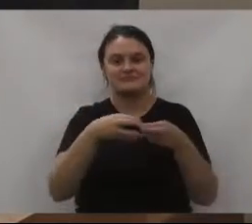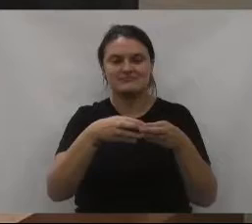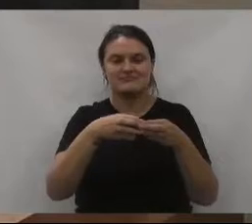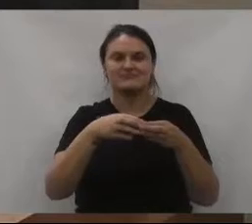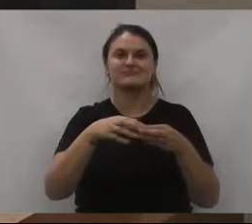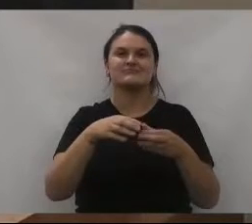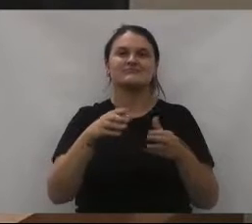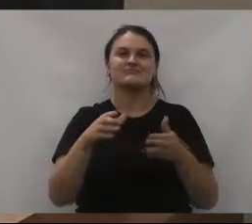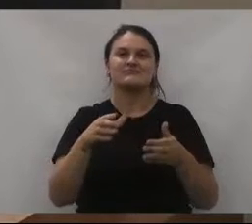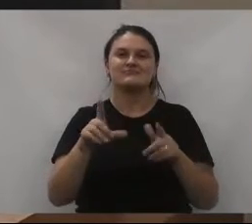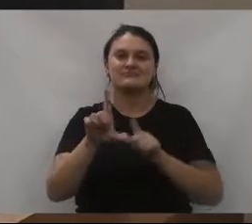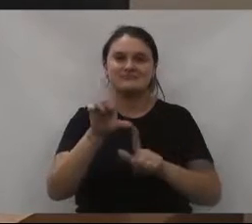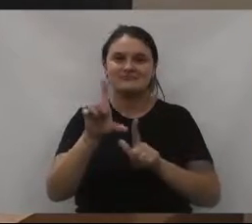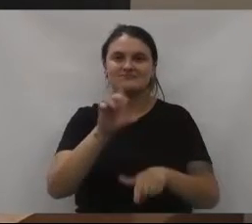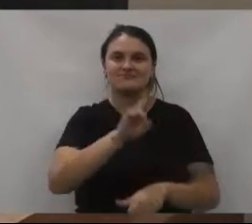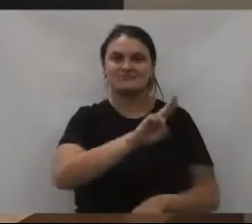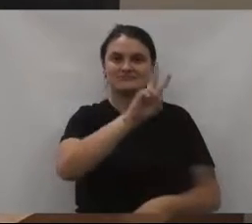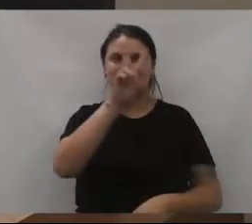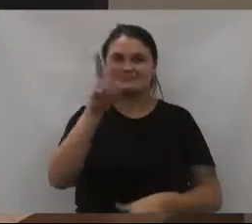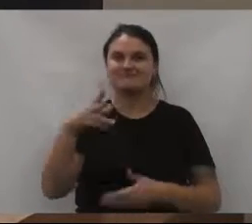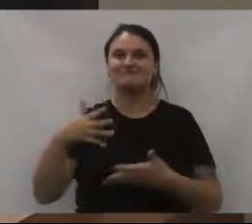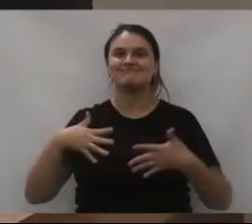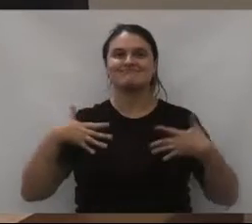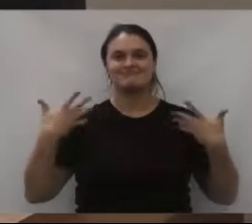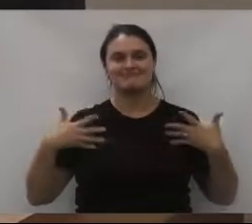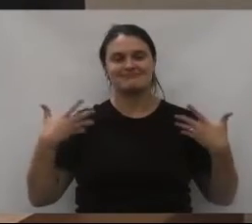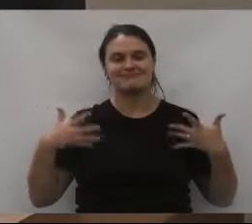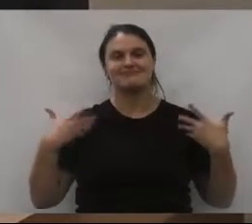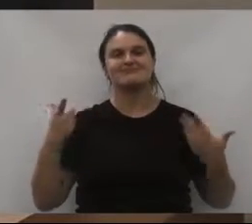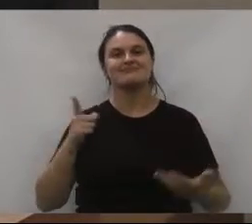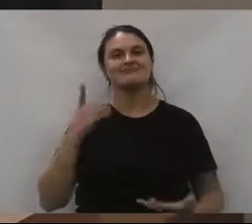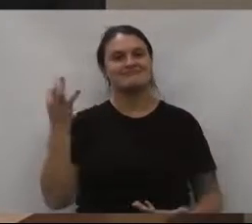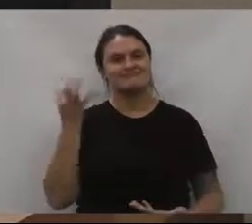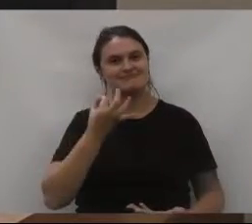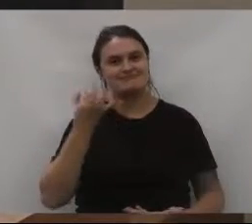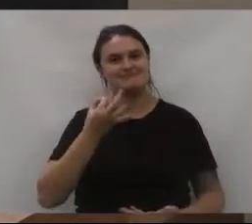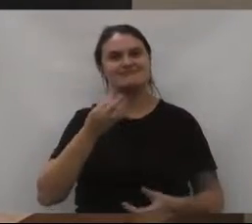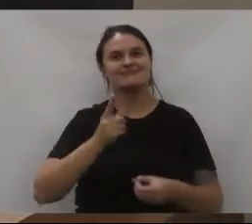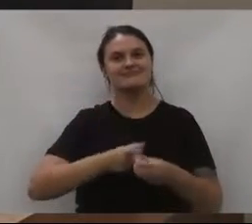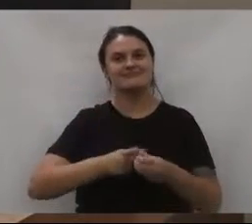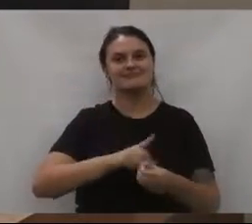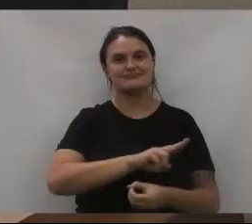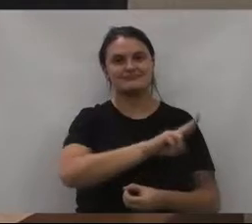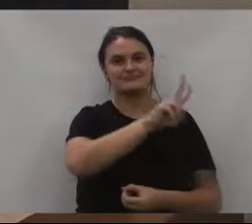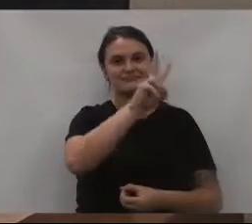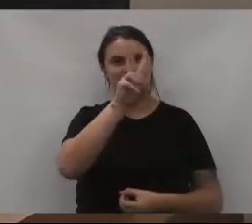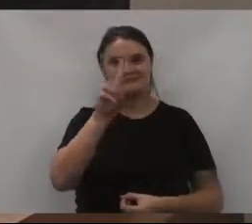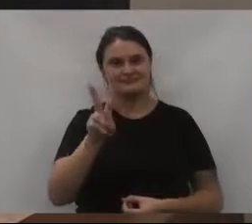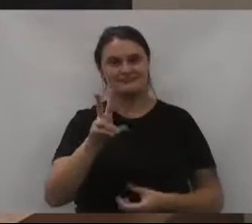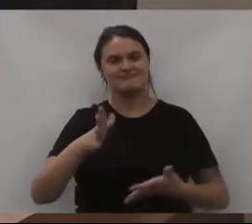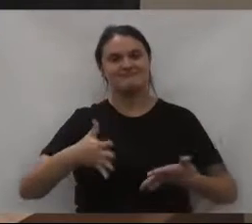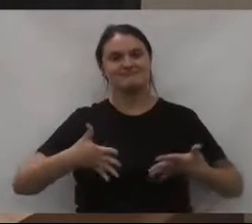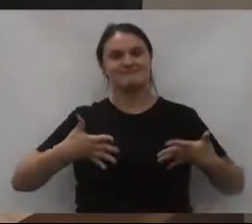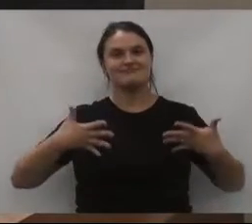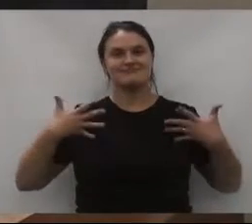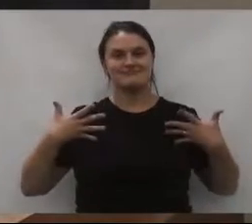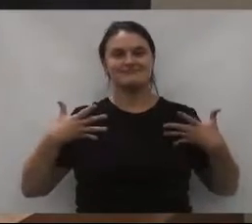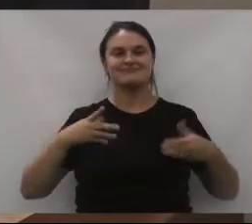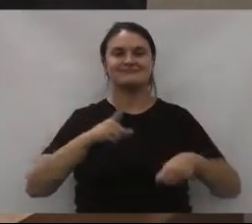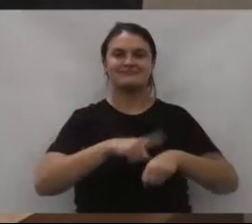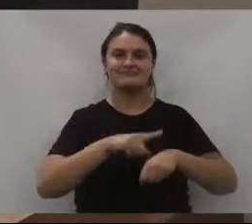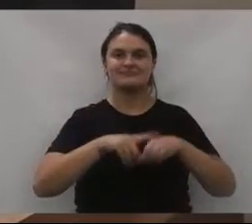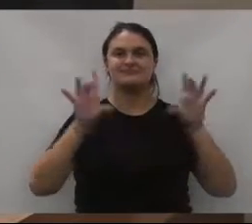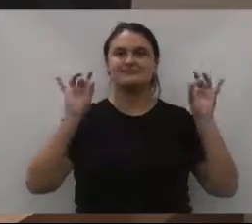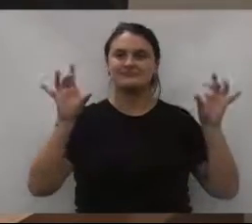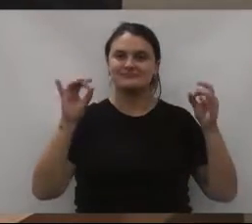Vale do Iguaçu. Uma honra muito grande tê-los aqui e, com certeza, a União da Vitória engrandece com momentos